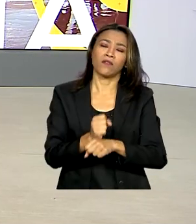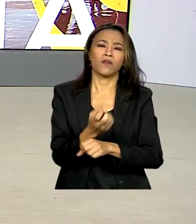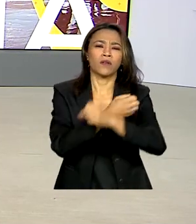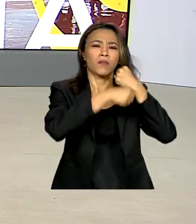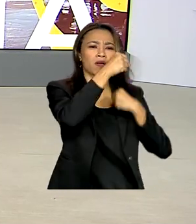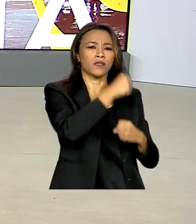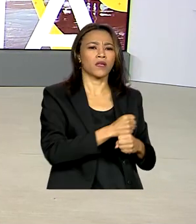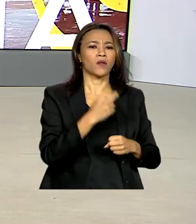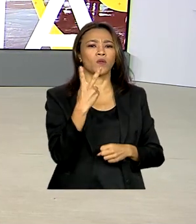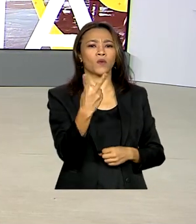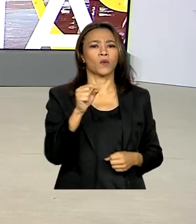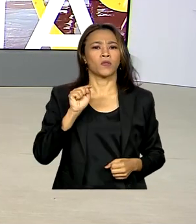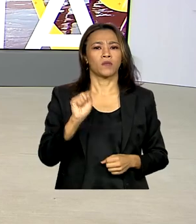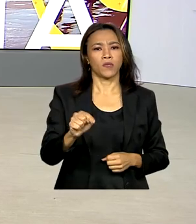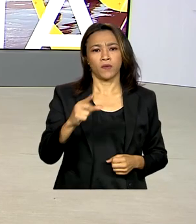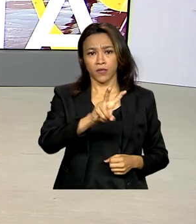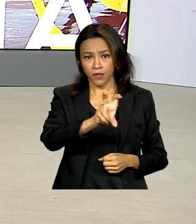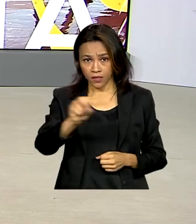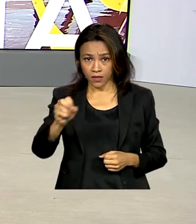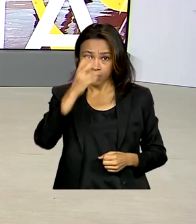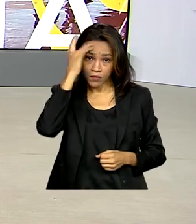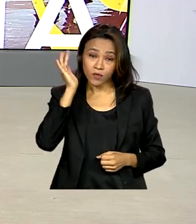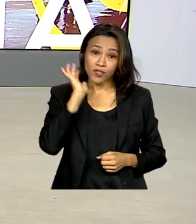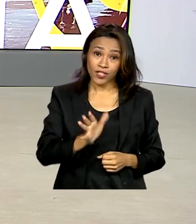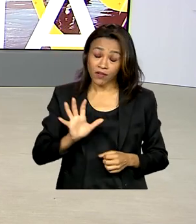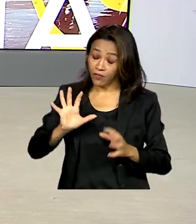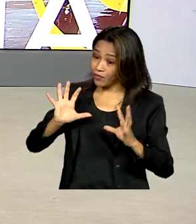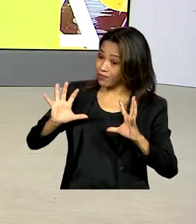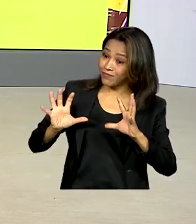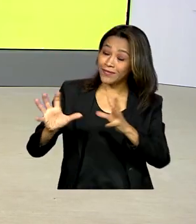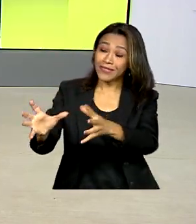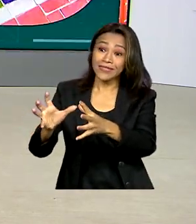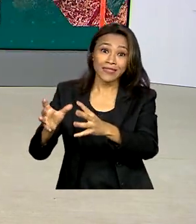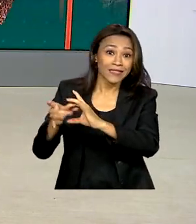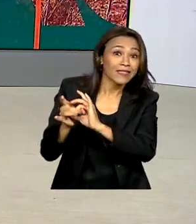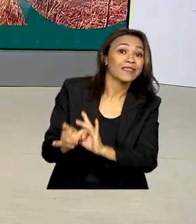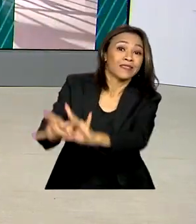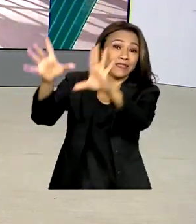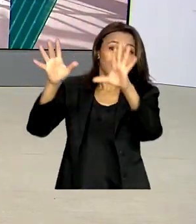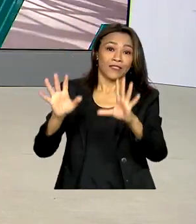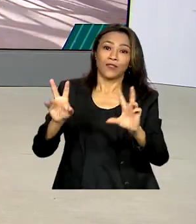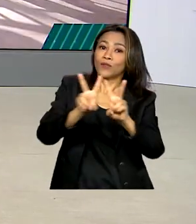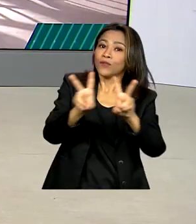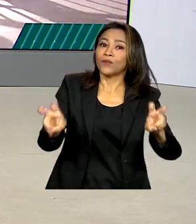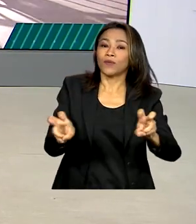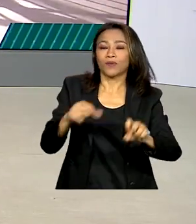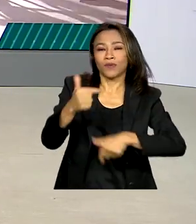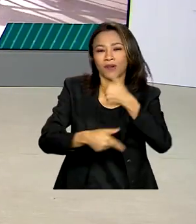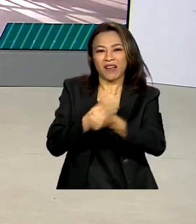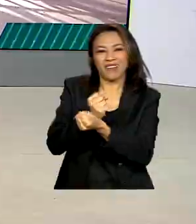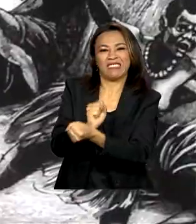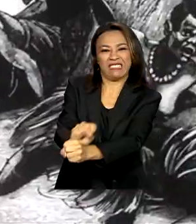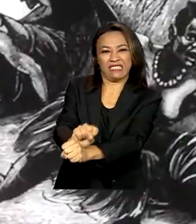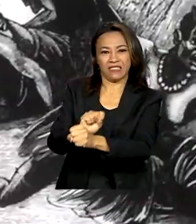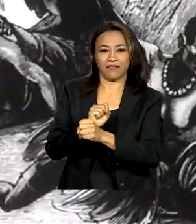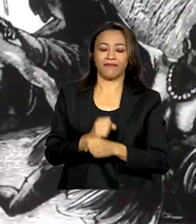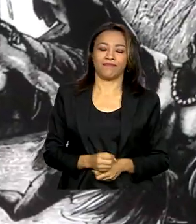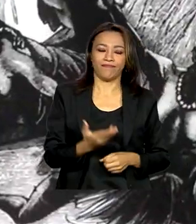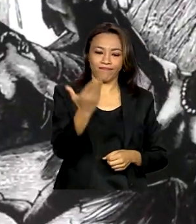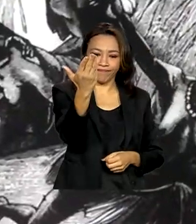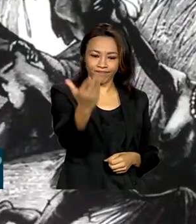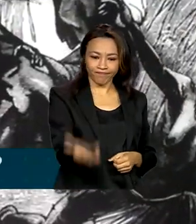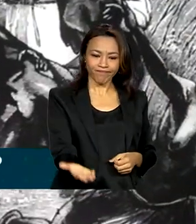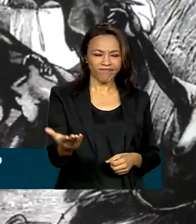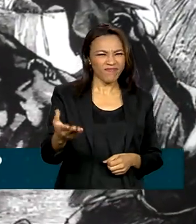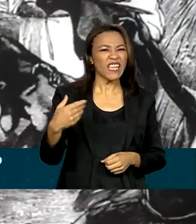.500 pessoas foram resgatadas trabalhando em condições análogas à escravidão. Uma